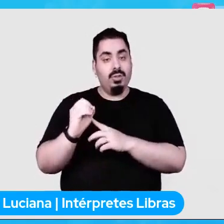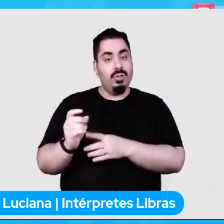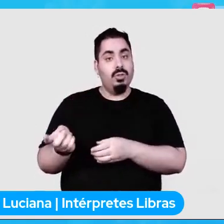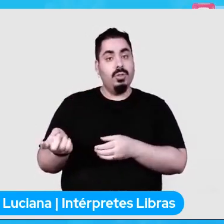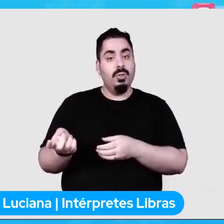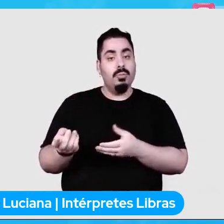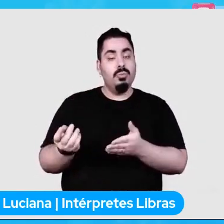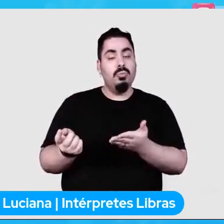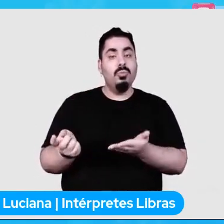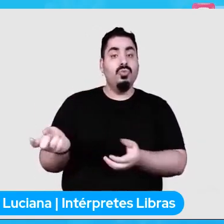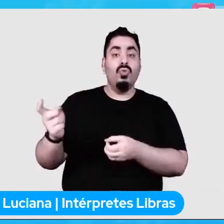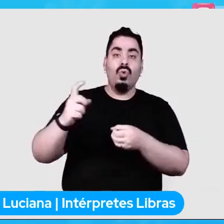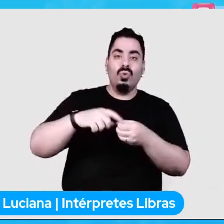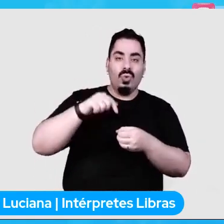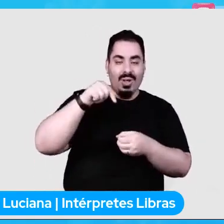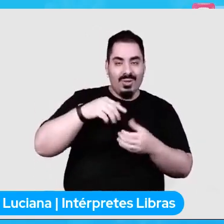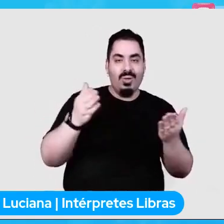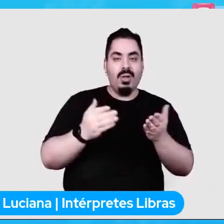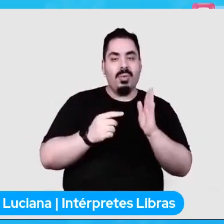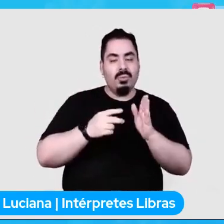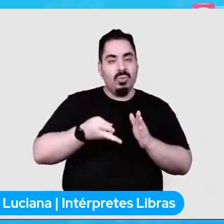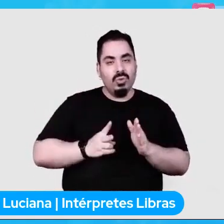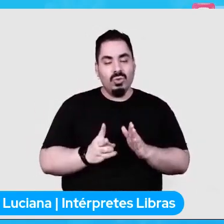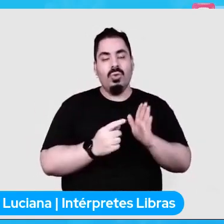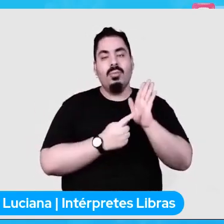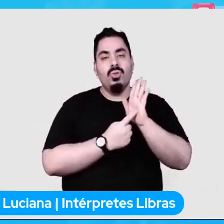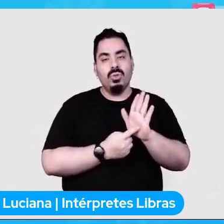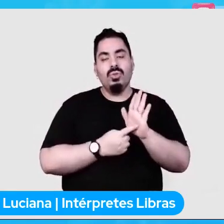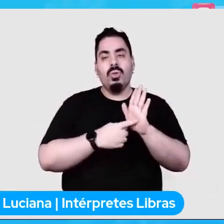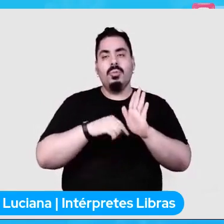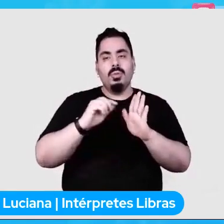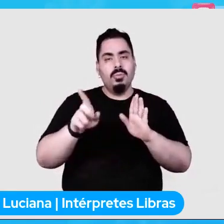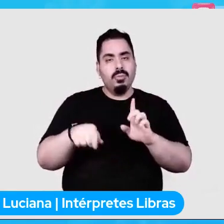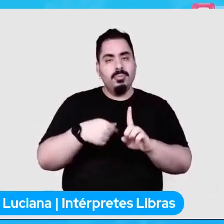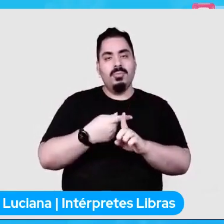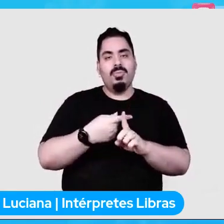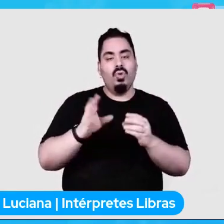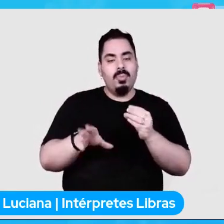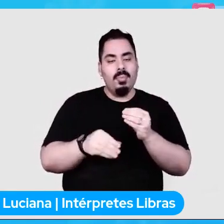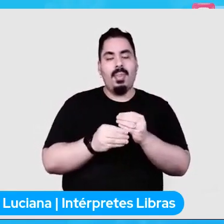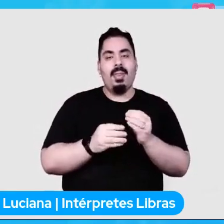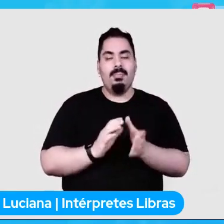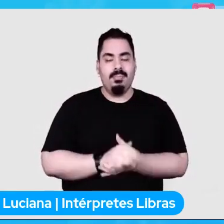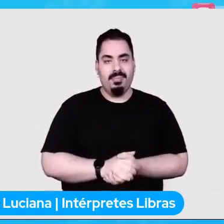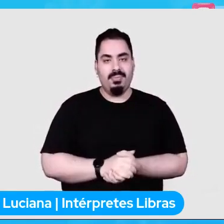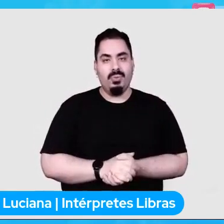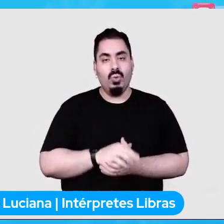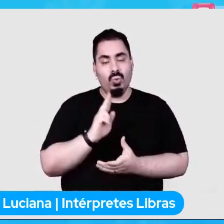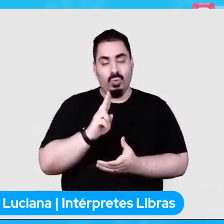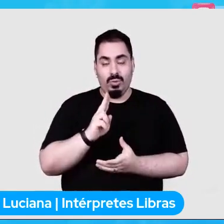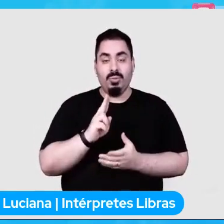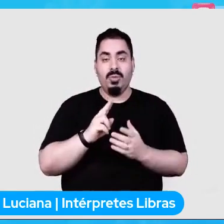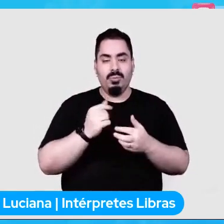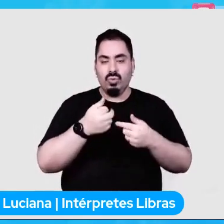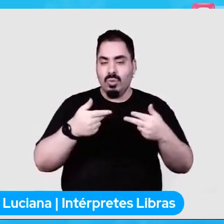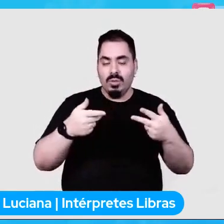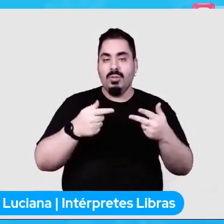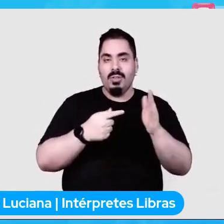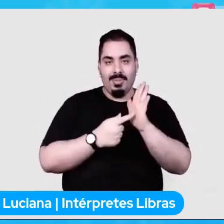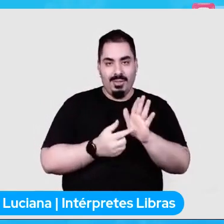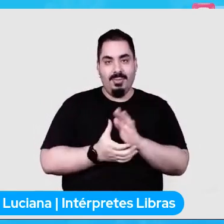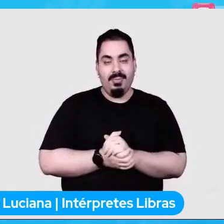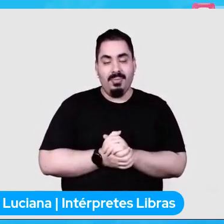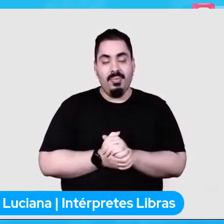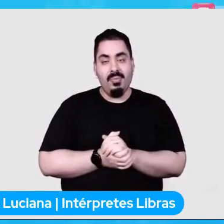para uma evolução e para uma melhor maturidade né do uso das soluções apresentadas muito bem bem a